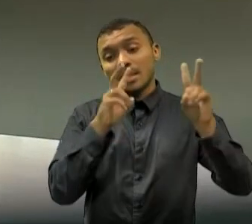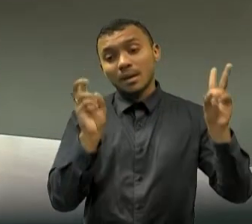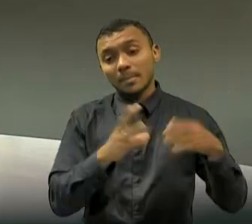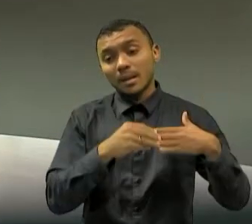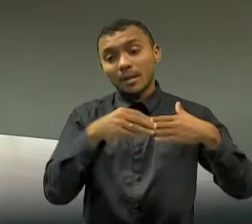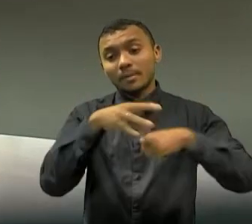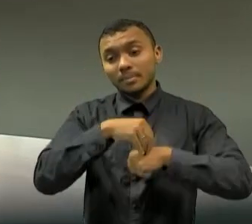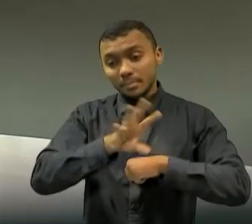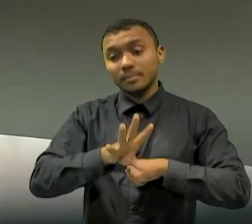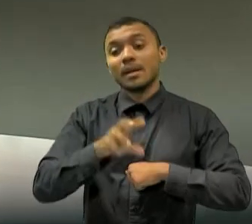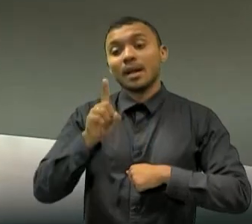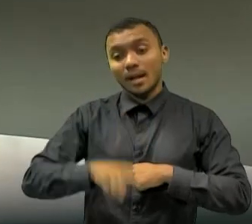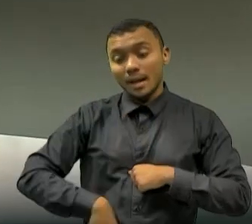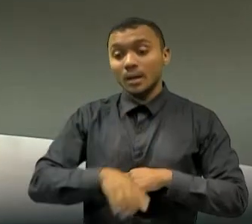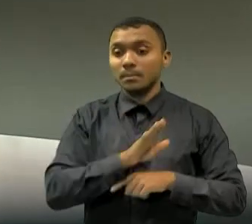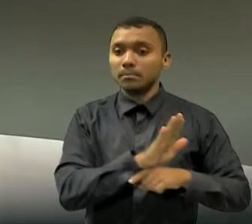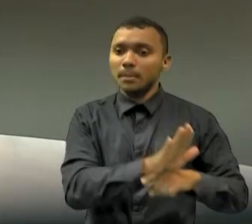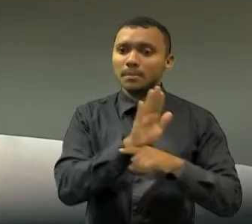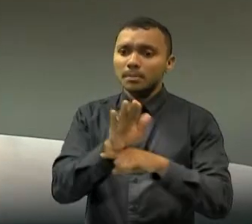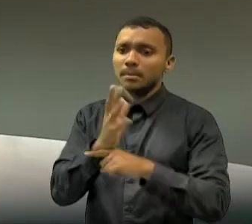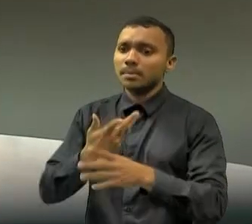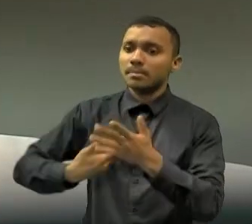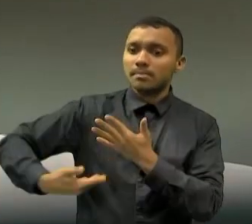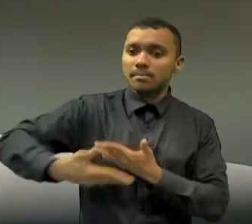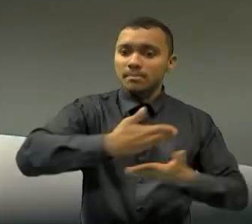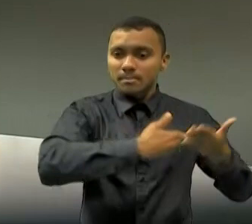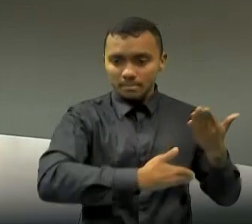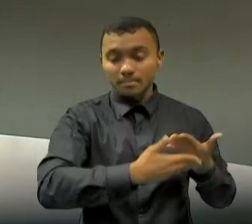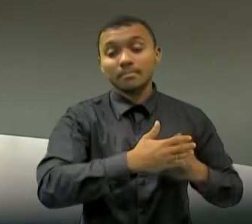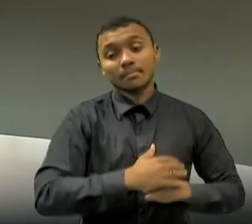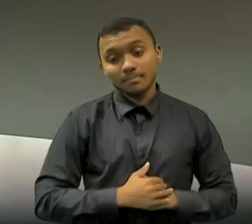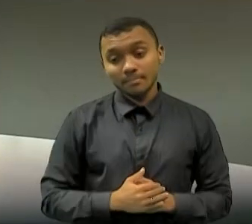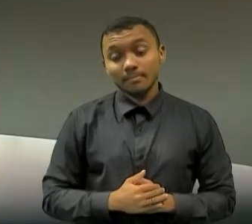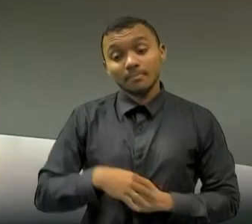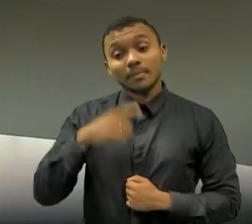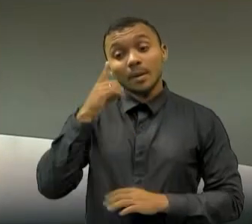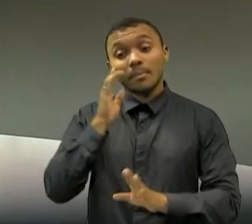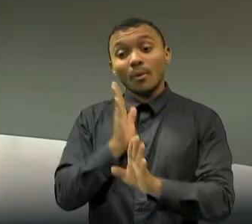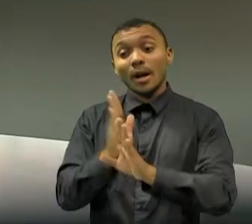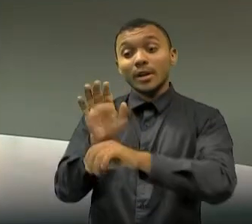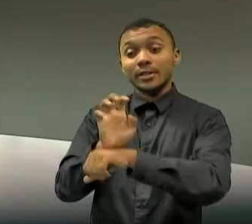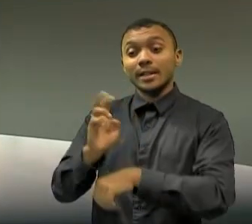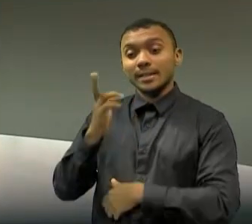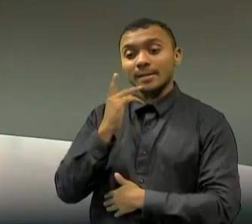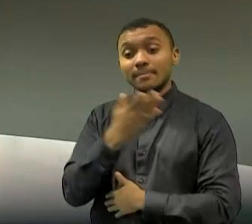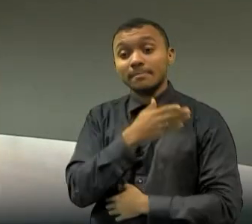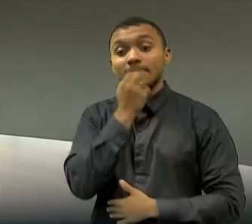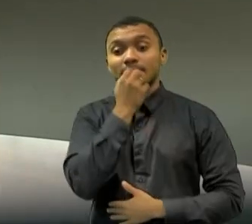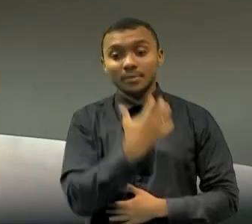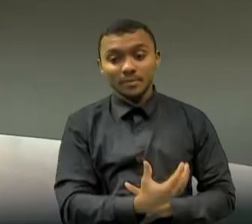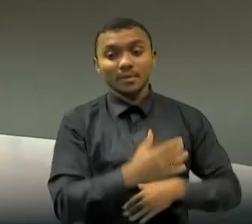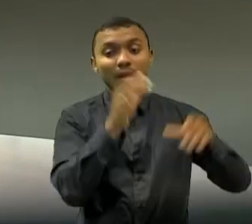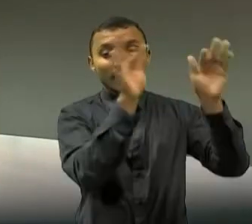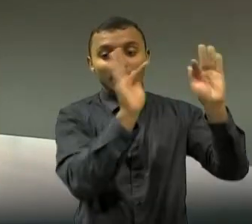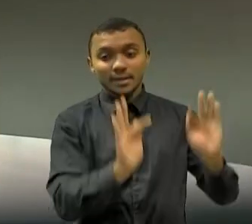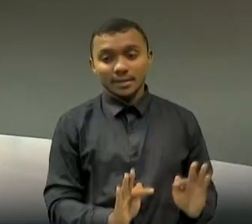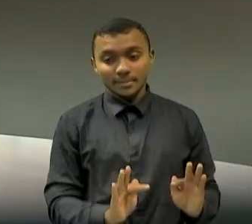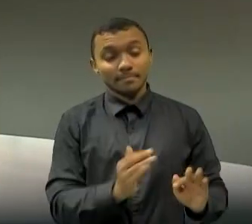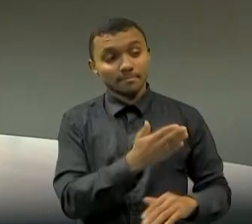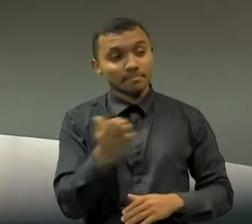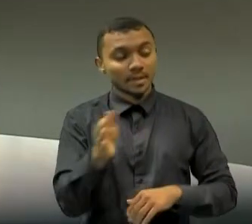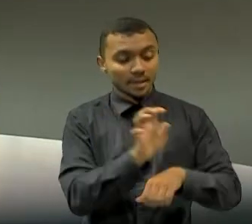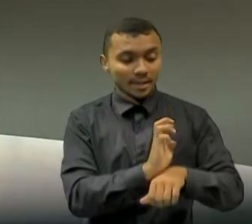de cooperar mesmo, né, cooperar com o resultado, porque o nosso estado é um estado feliz, né, é um estado, né, do Ceará